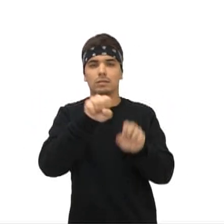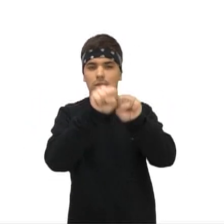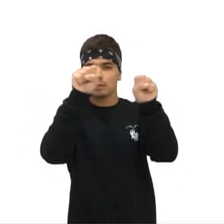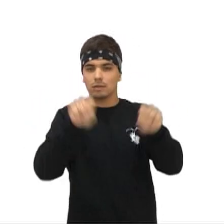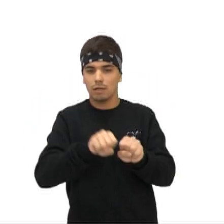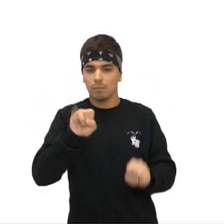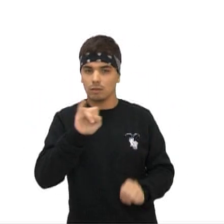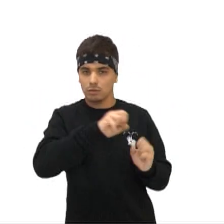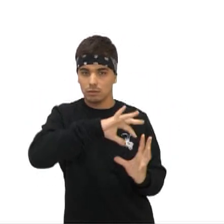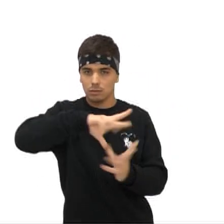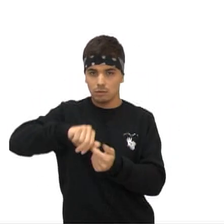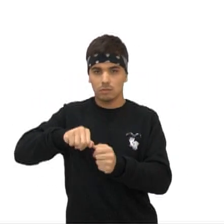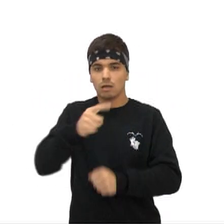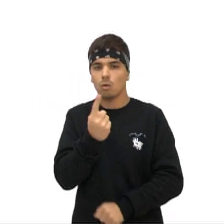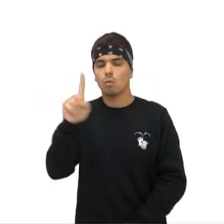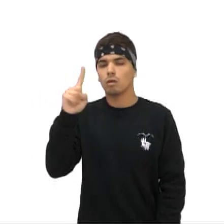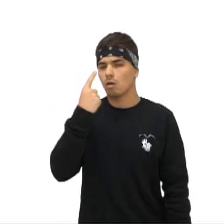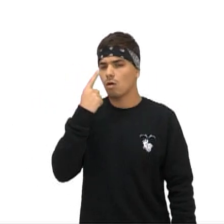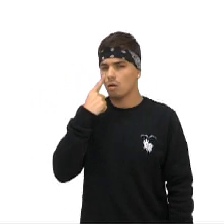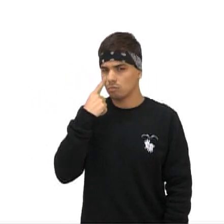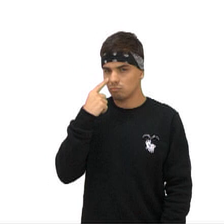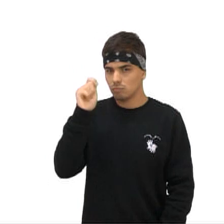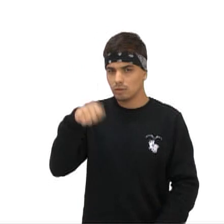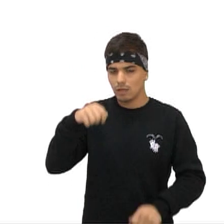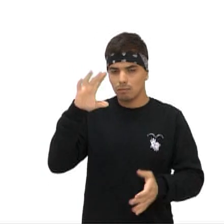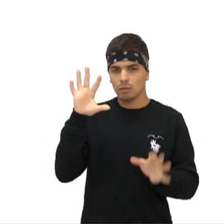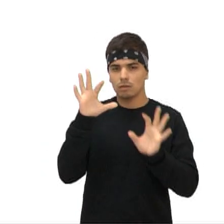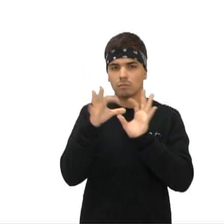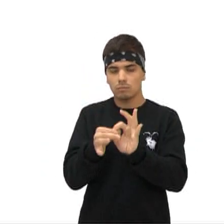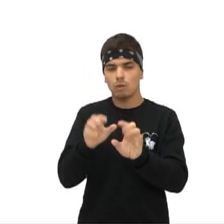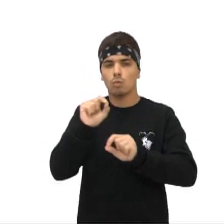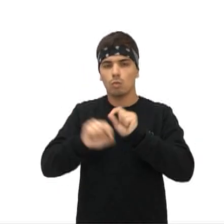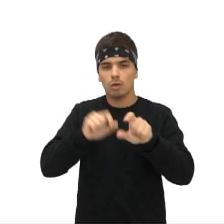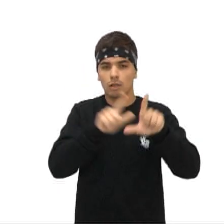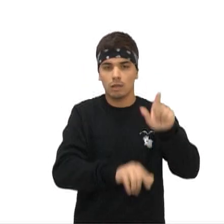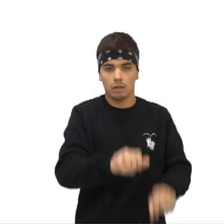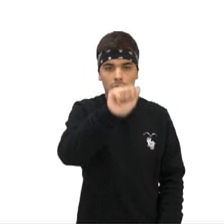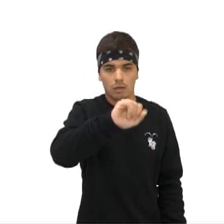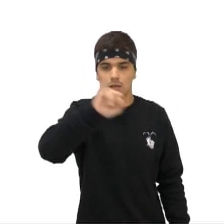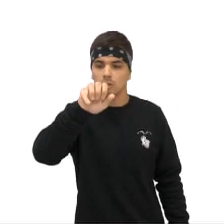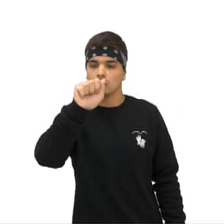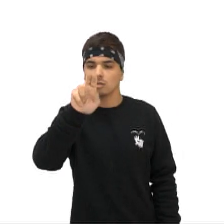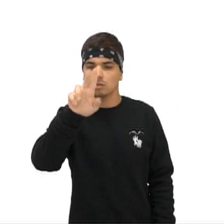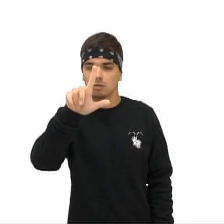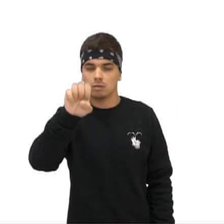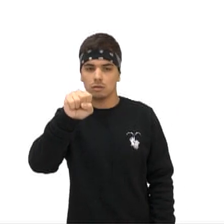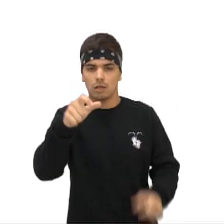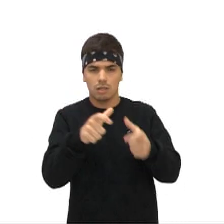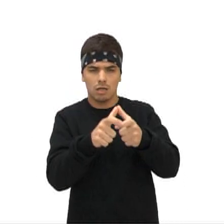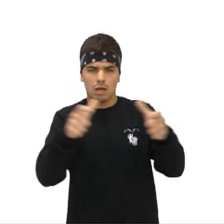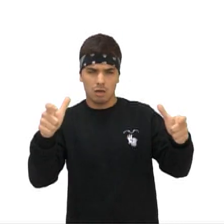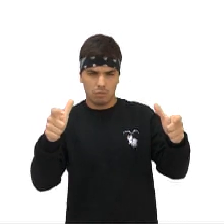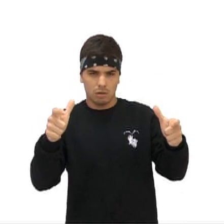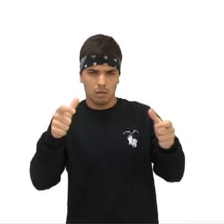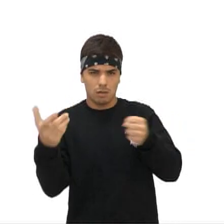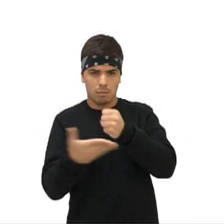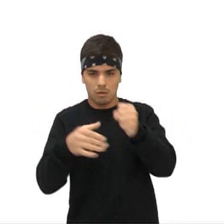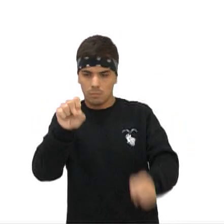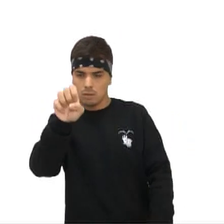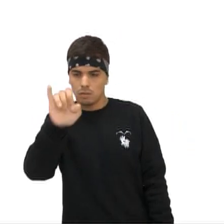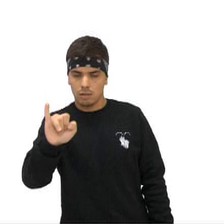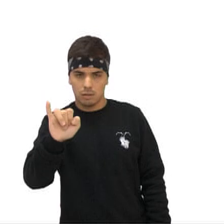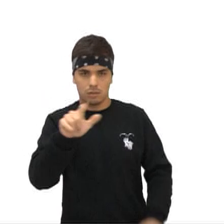Unidades Sobre energia podemos definir o quê? Então vamos às opções ali Na letra A, joule, sendo uma grandeza base do SI